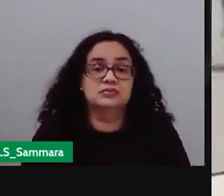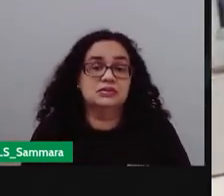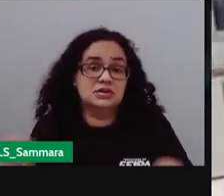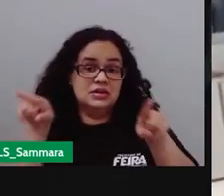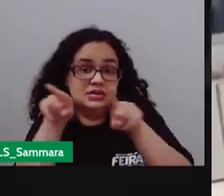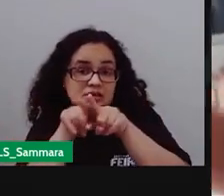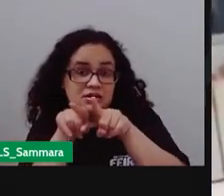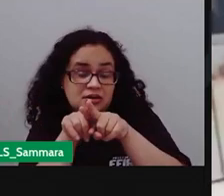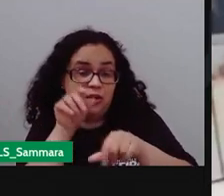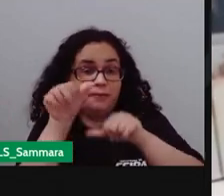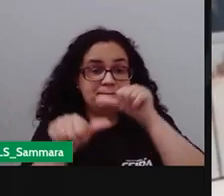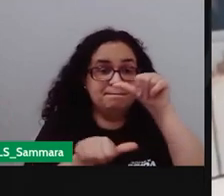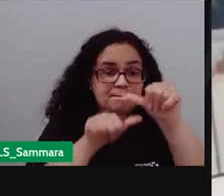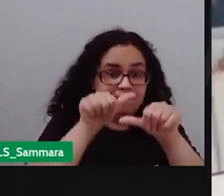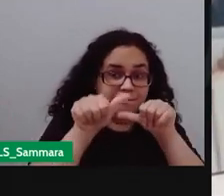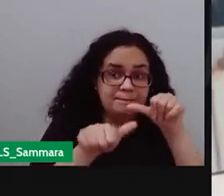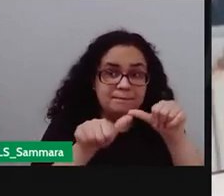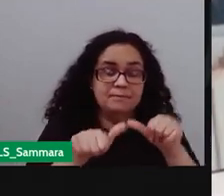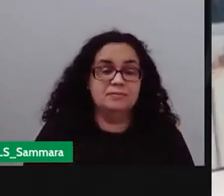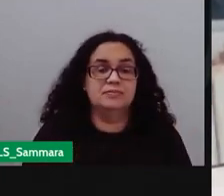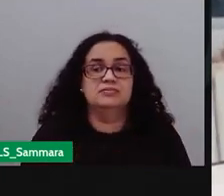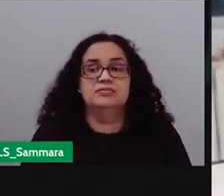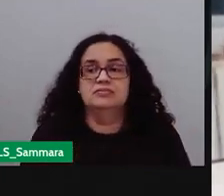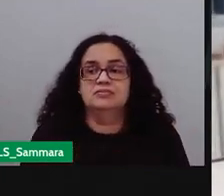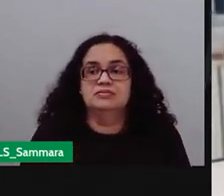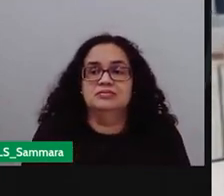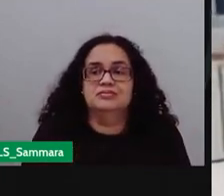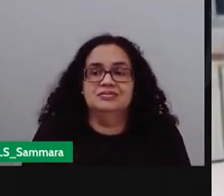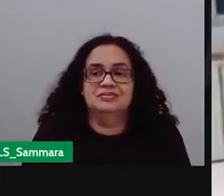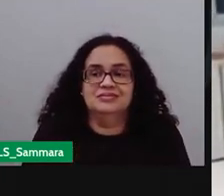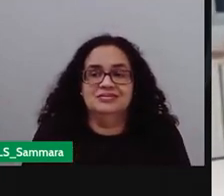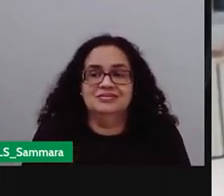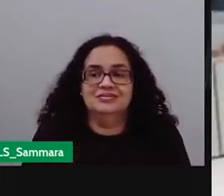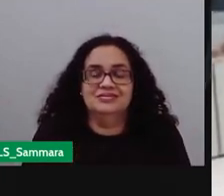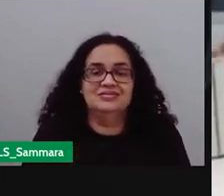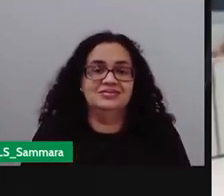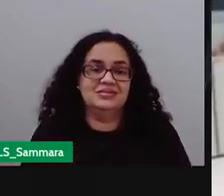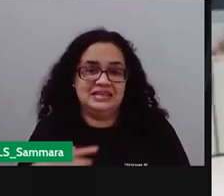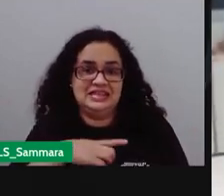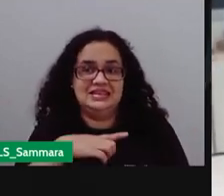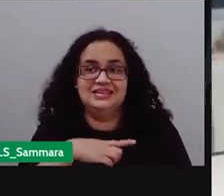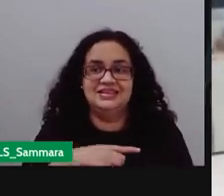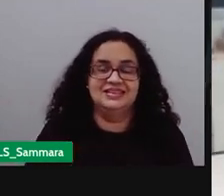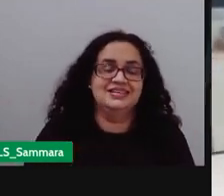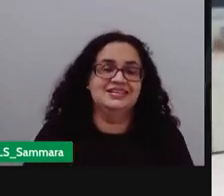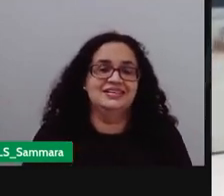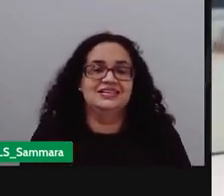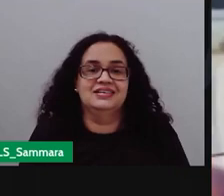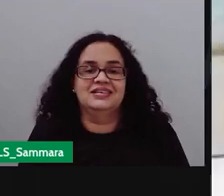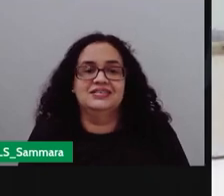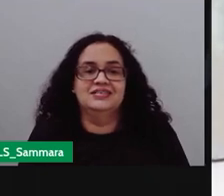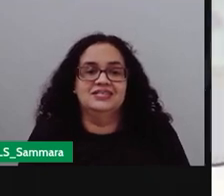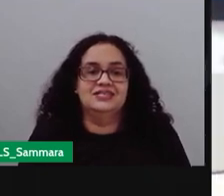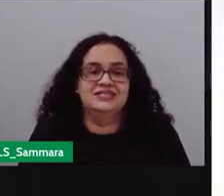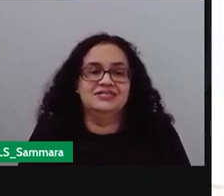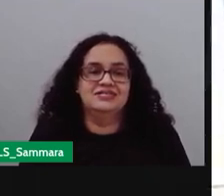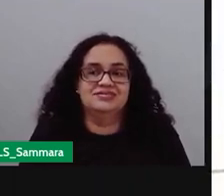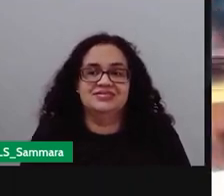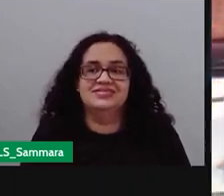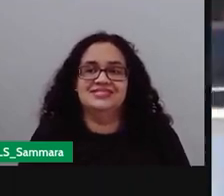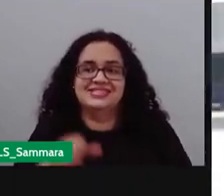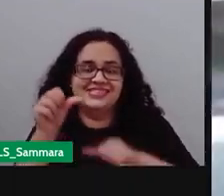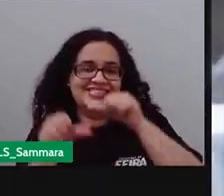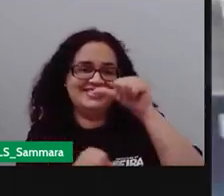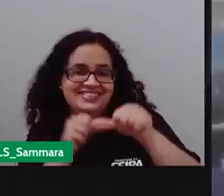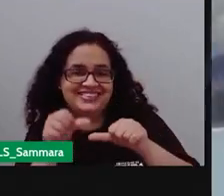o repórter que está ali fazendo um link como a gente chama fazendo ao vivo ele precisa estar em outros locais também de repente mas ele acaba de fazer ali